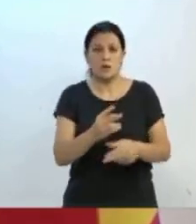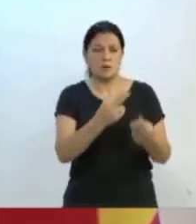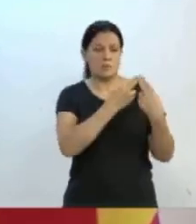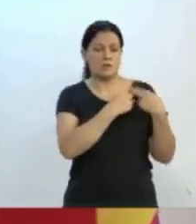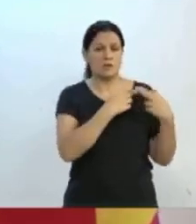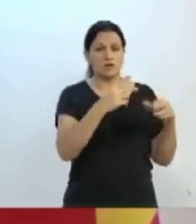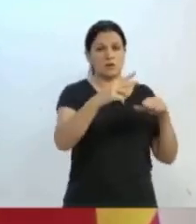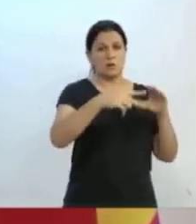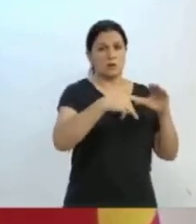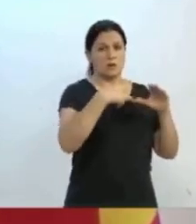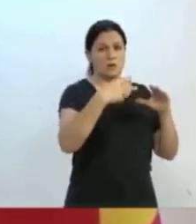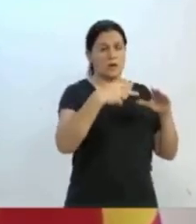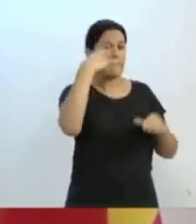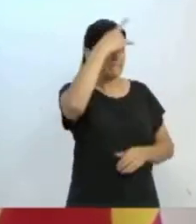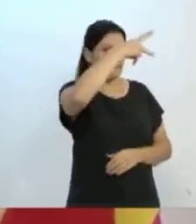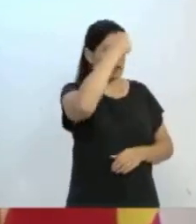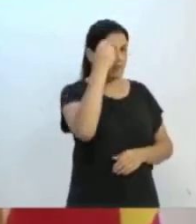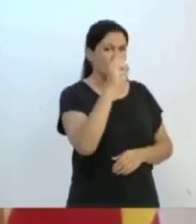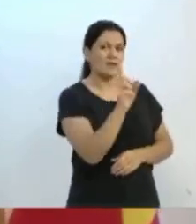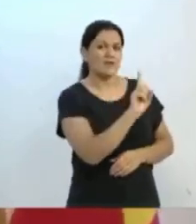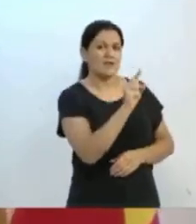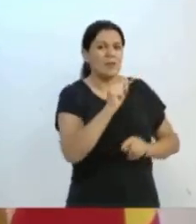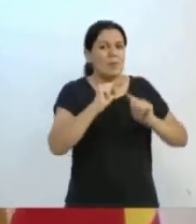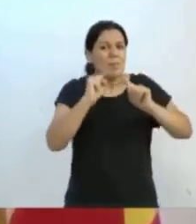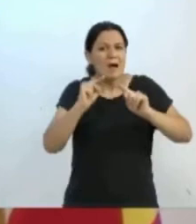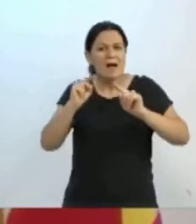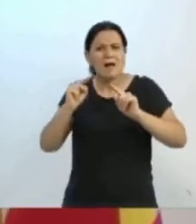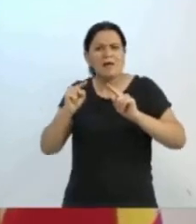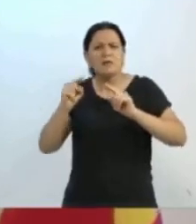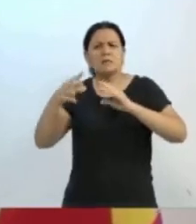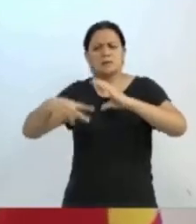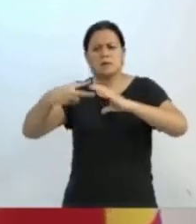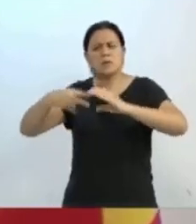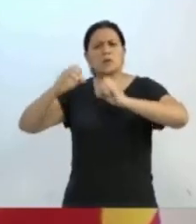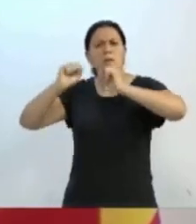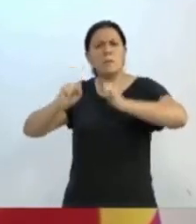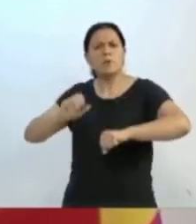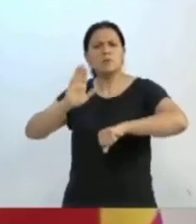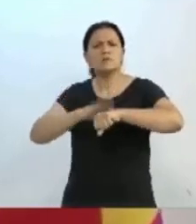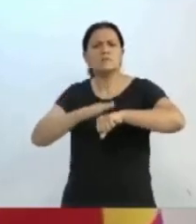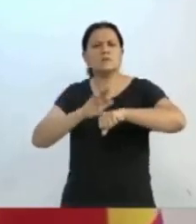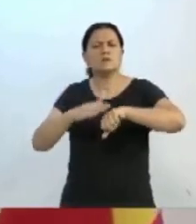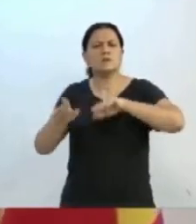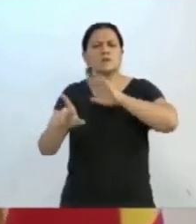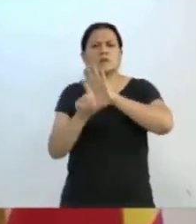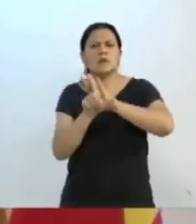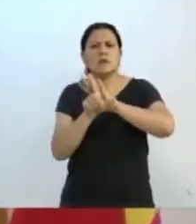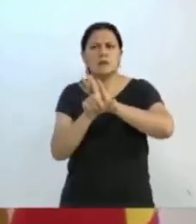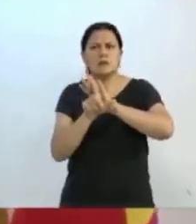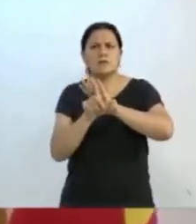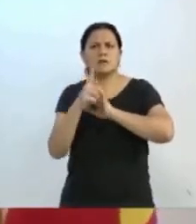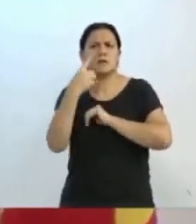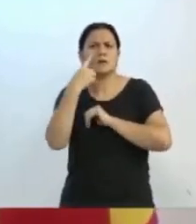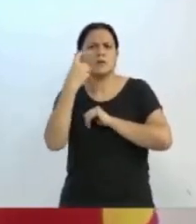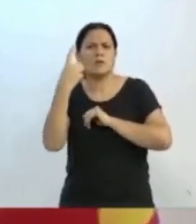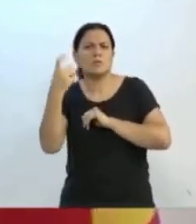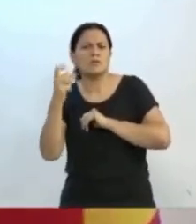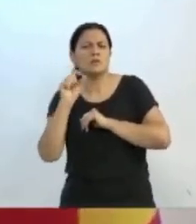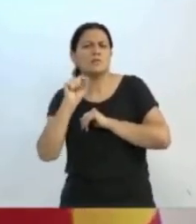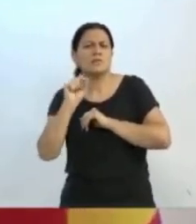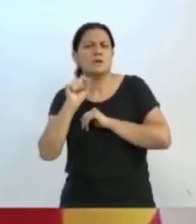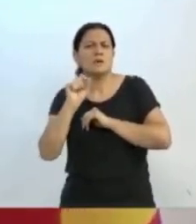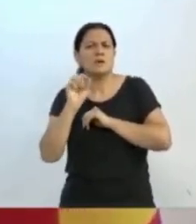condições de fazer leis que possam ir de encontro ao interesse e possam dar